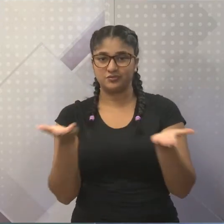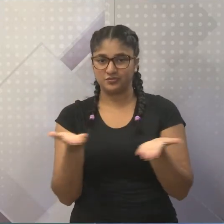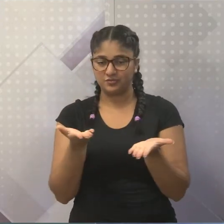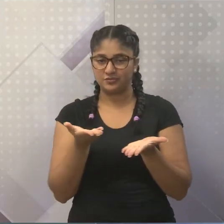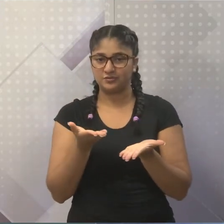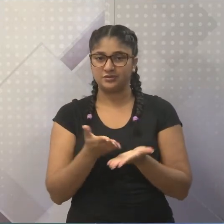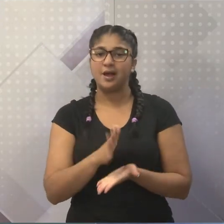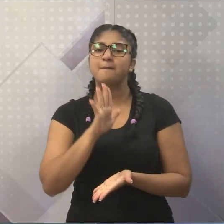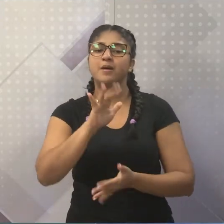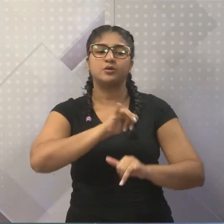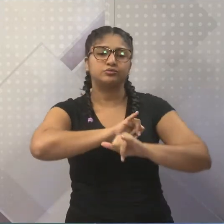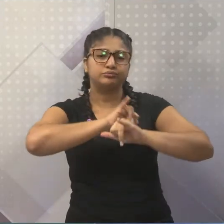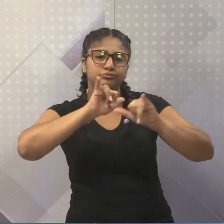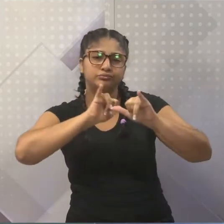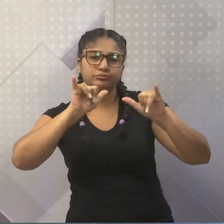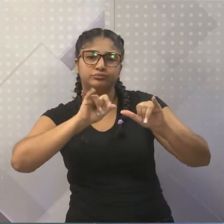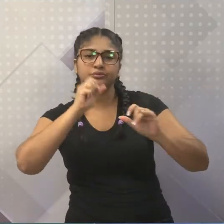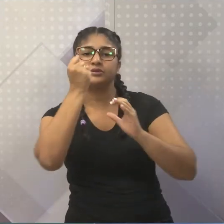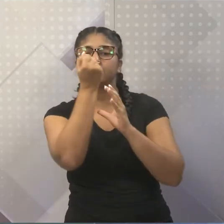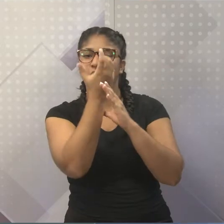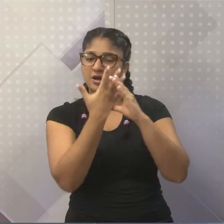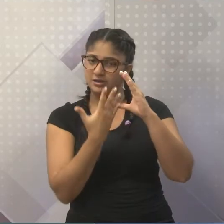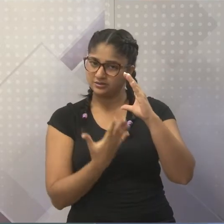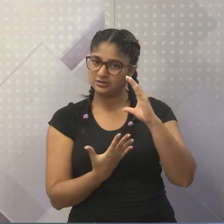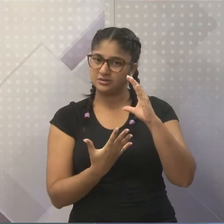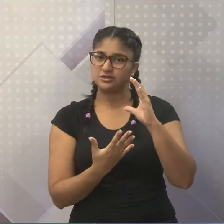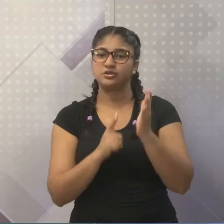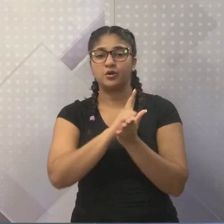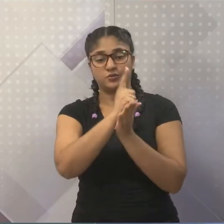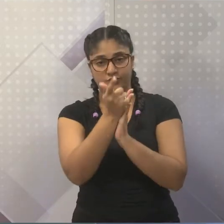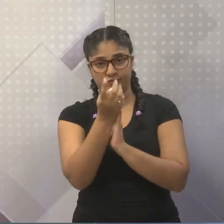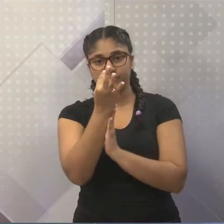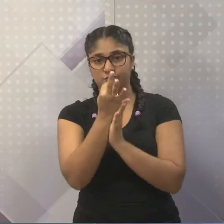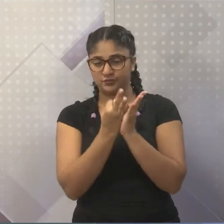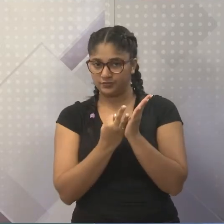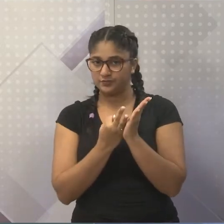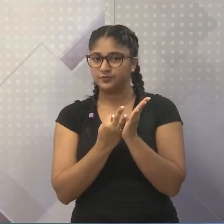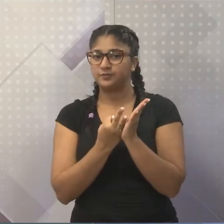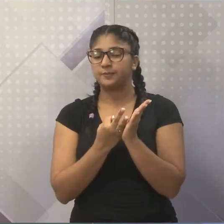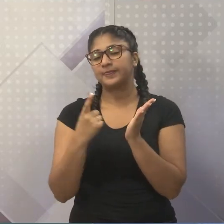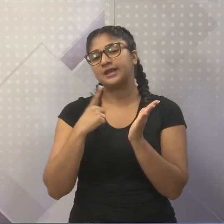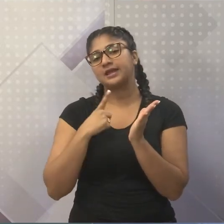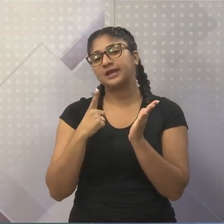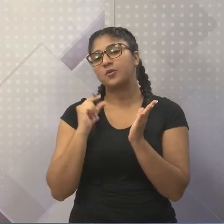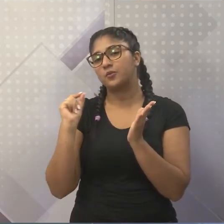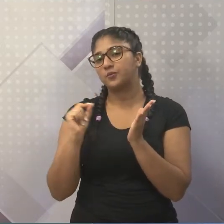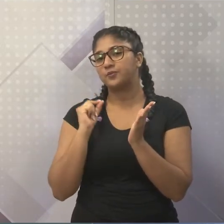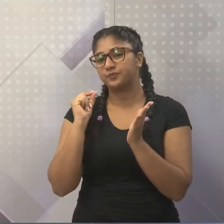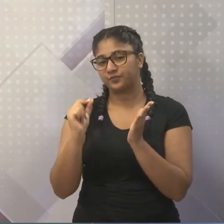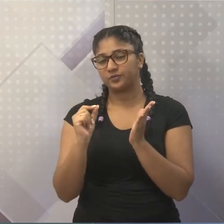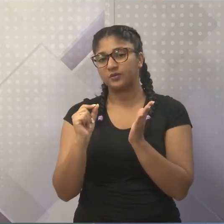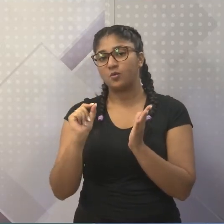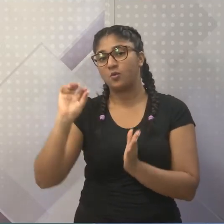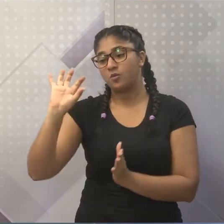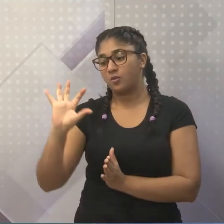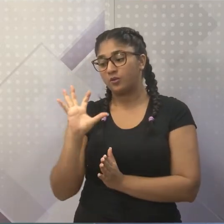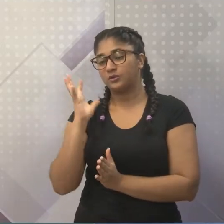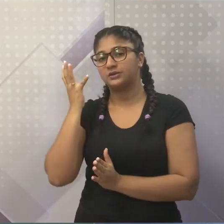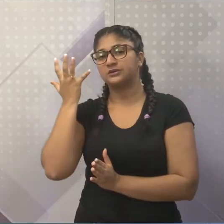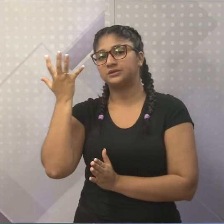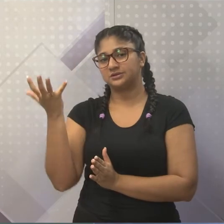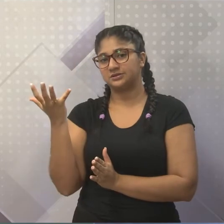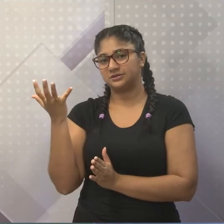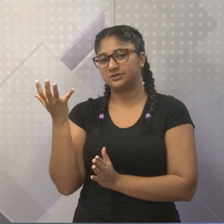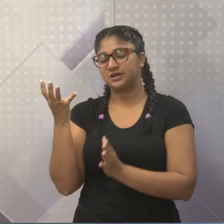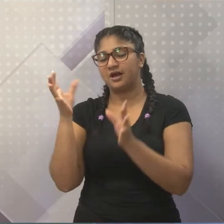Ora, mas a notícia, ela se caracteriza, um gênero textual, que ela vai ser caracterizada por quê? Por um fato, e esse fato